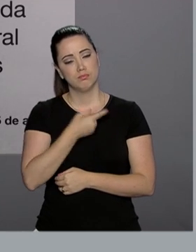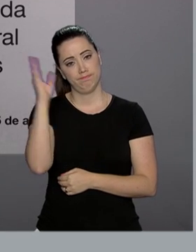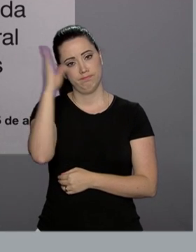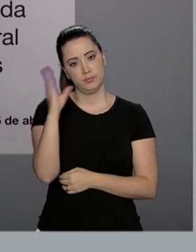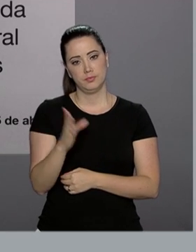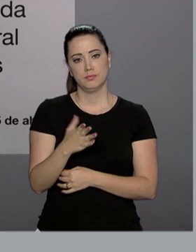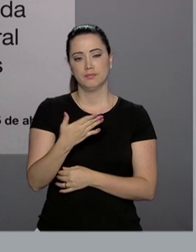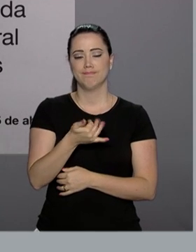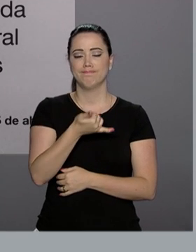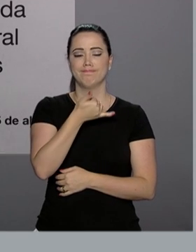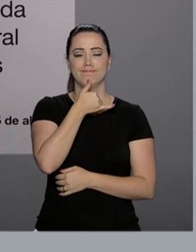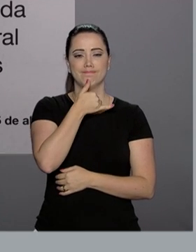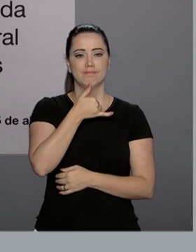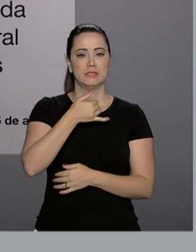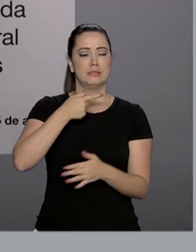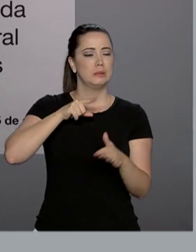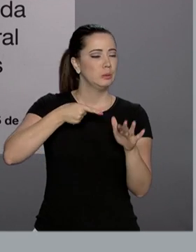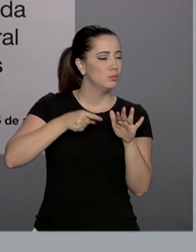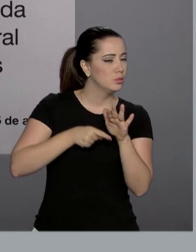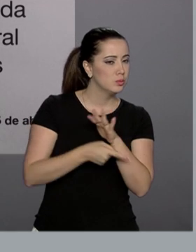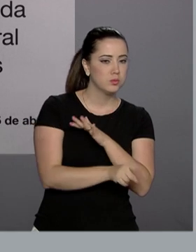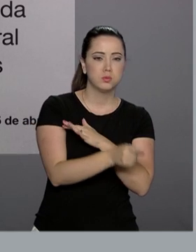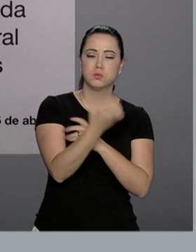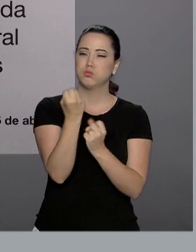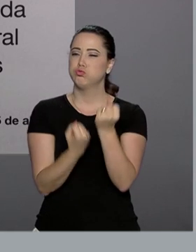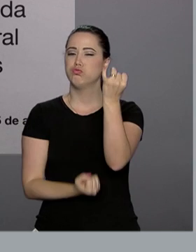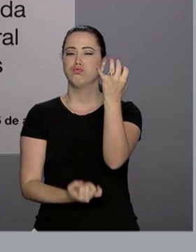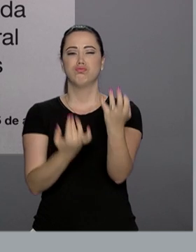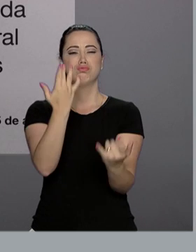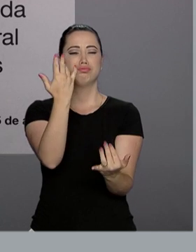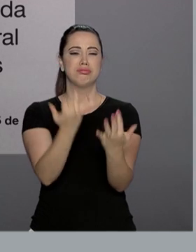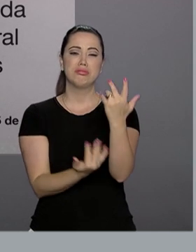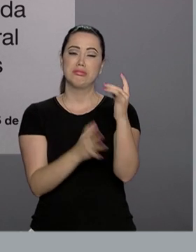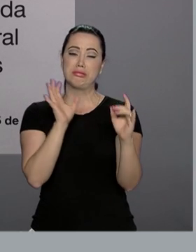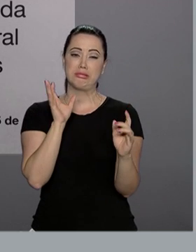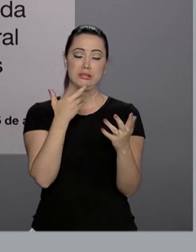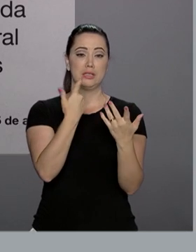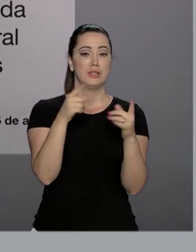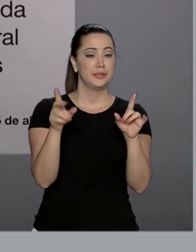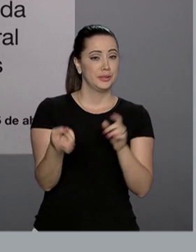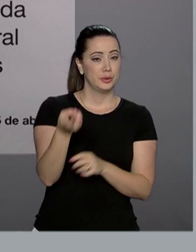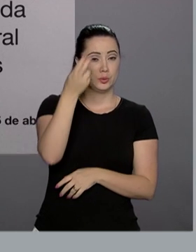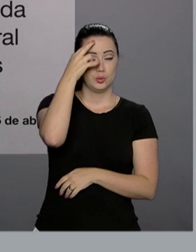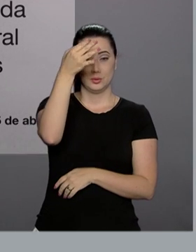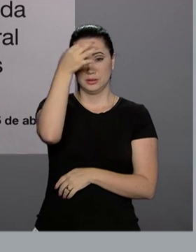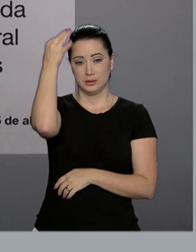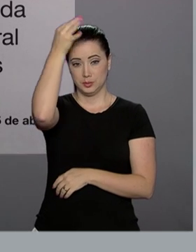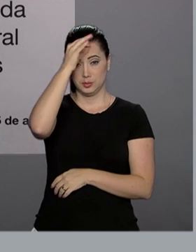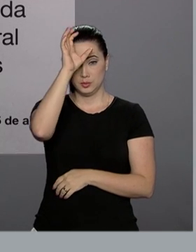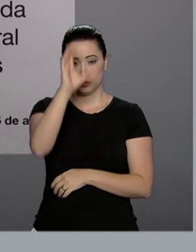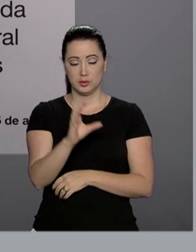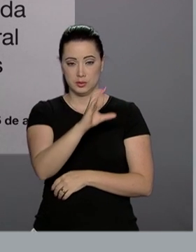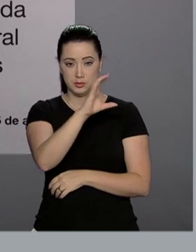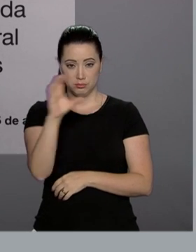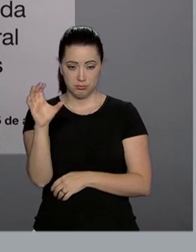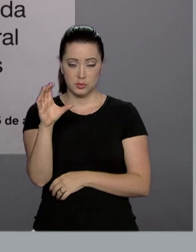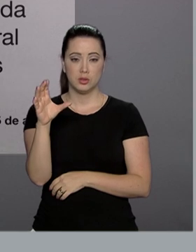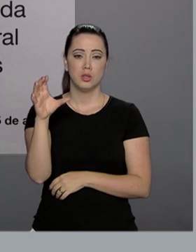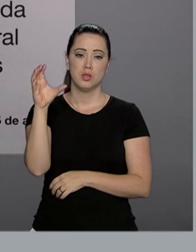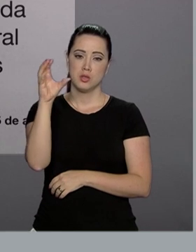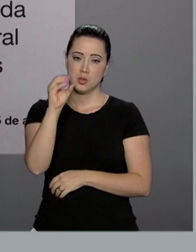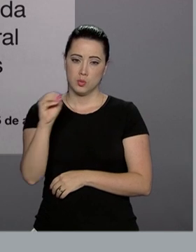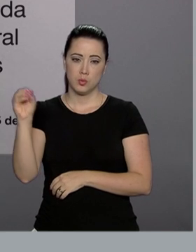pesar pelo terrível incêndio que assola um dos maiores símbolos da cultura e da espiritualidade cristã e ocidental.